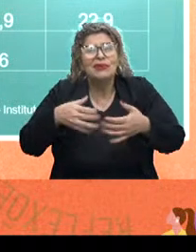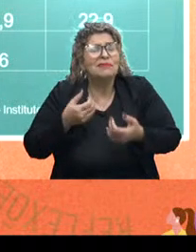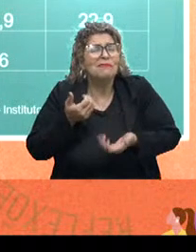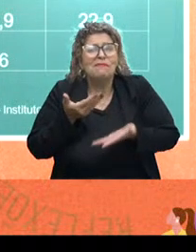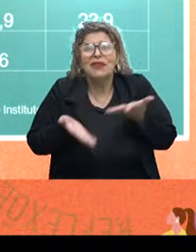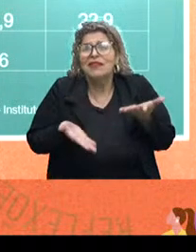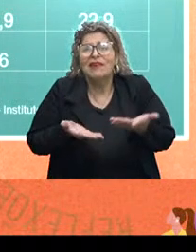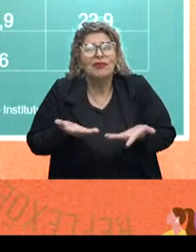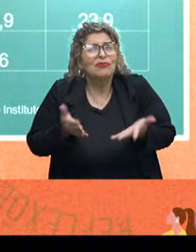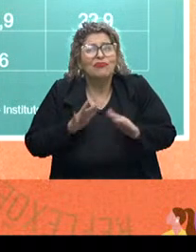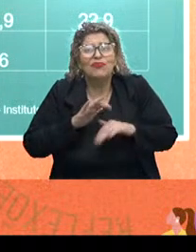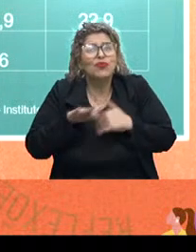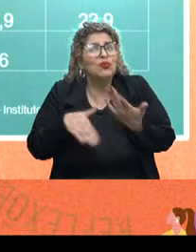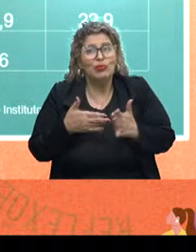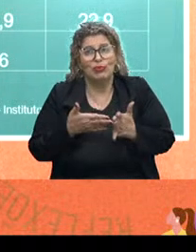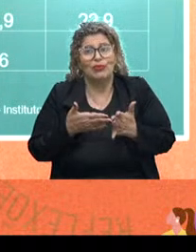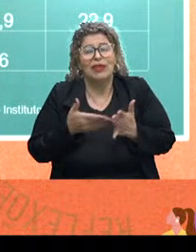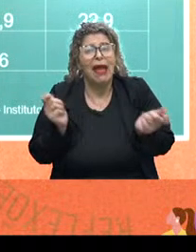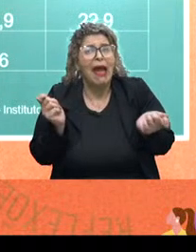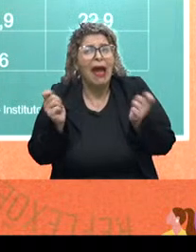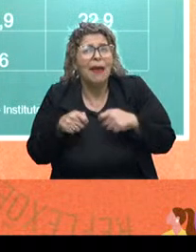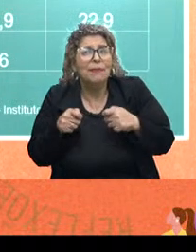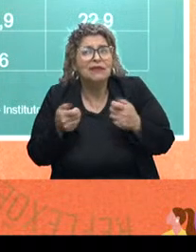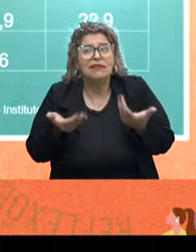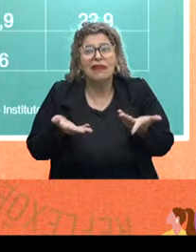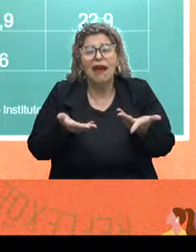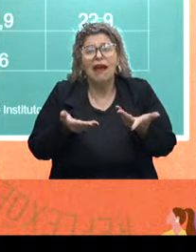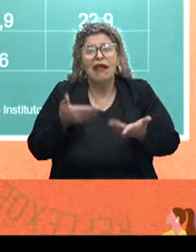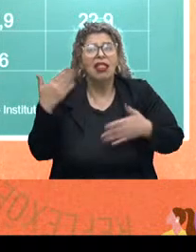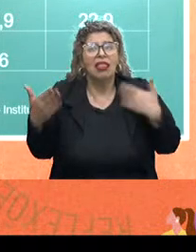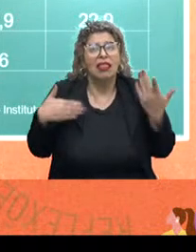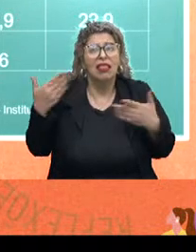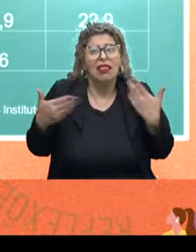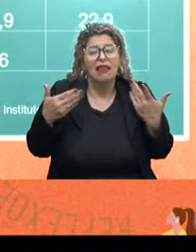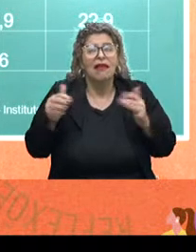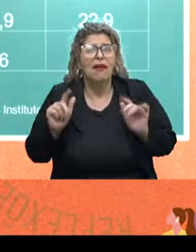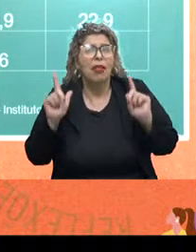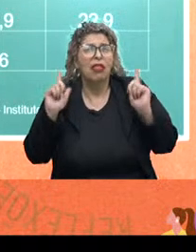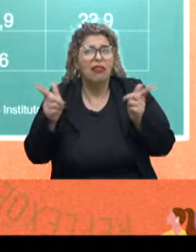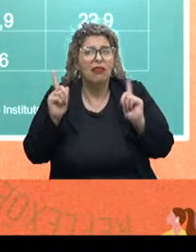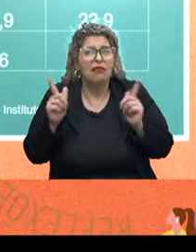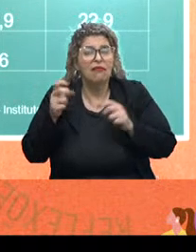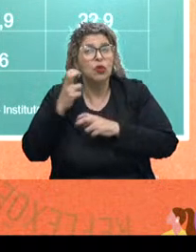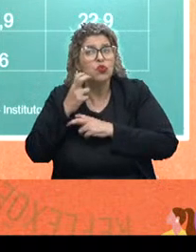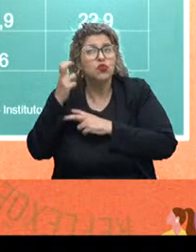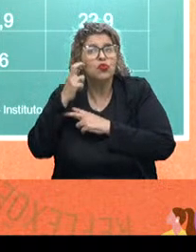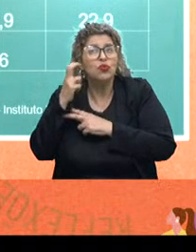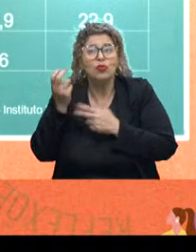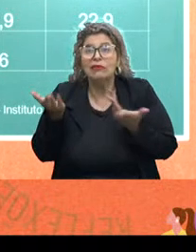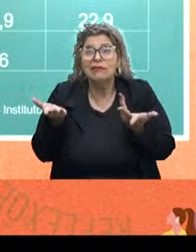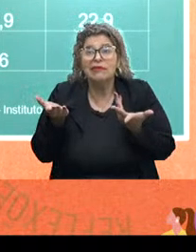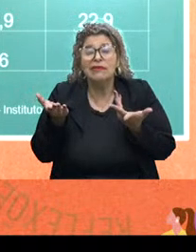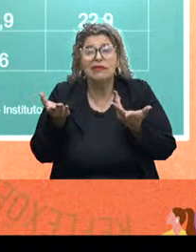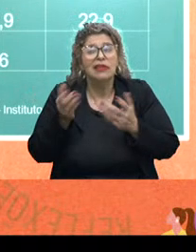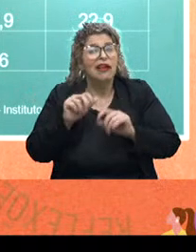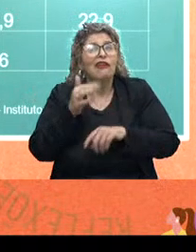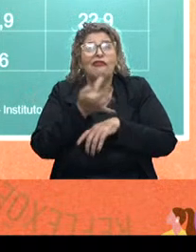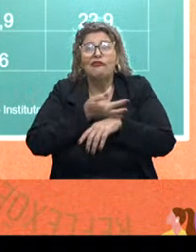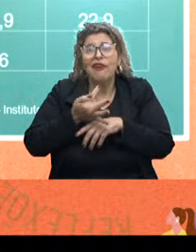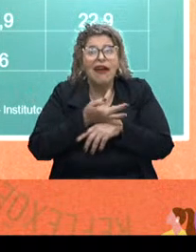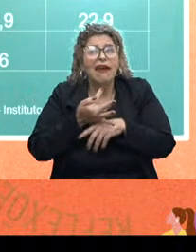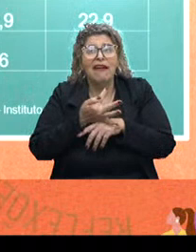contam que perderam ali a capacidade de passear, de ter lazer, de ter cultura, de ter férias,